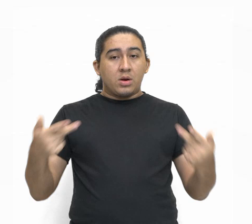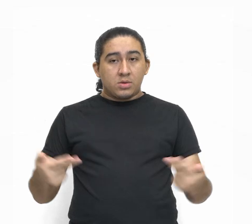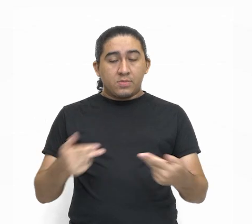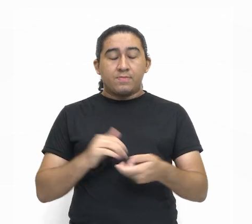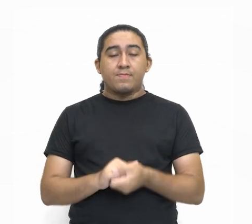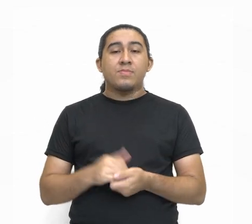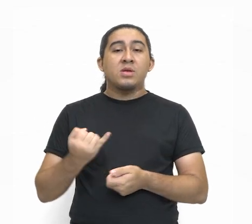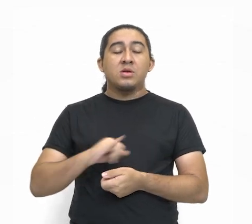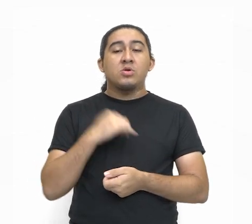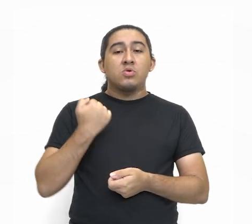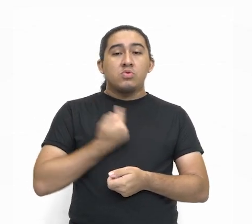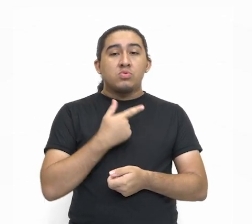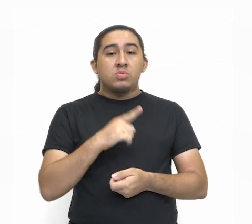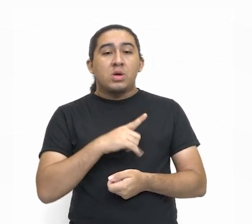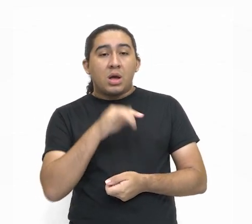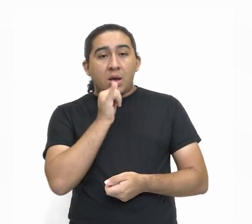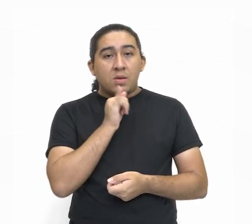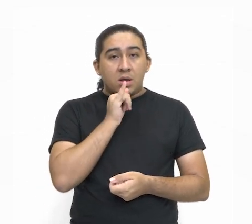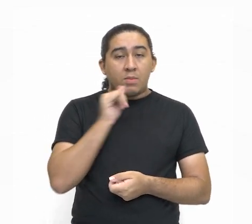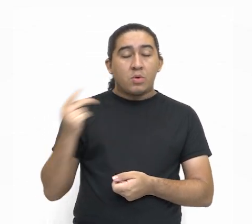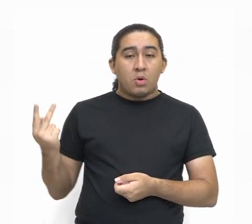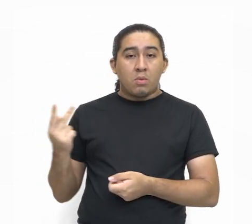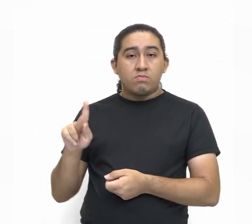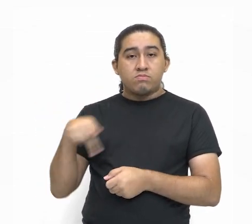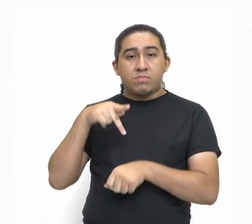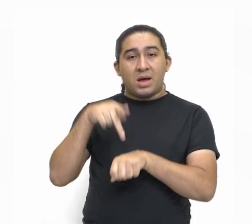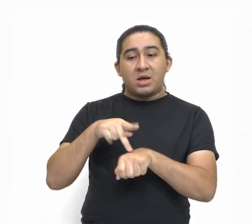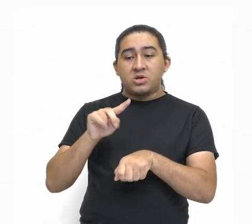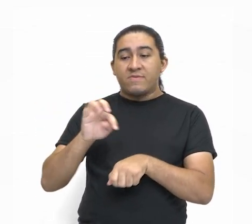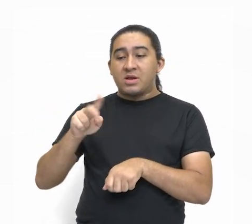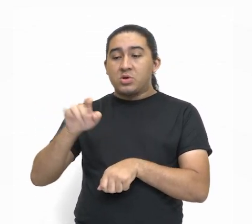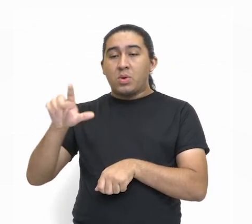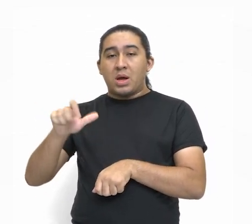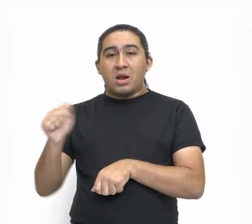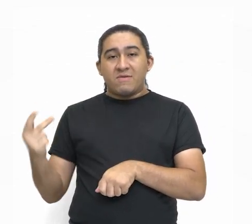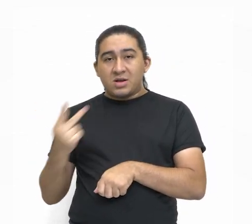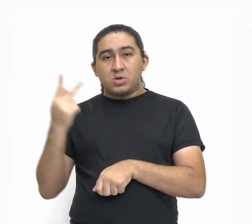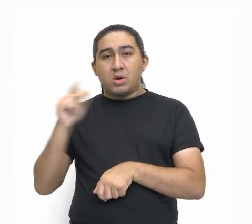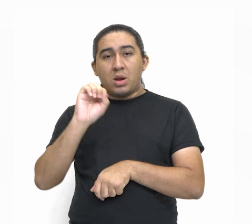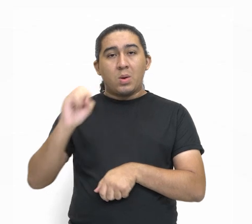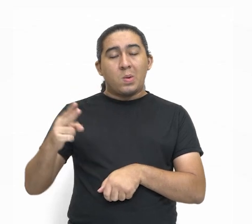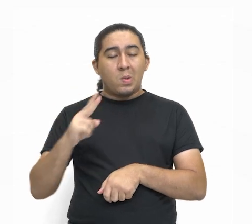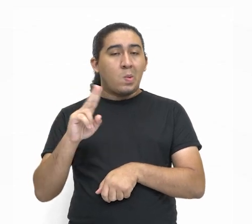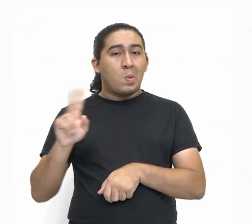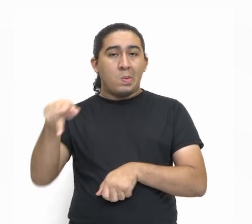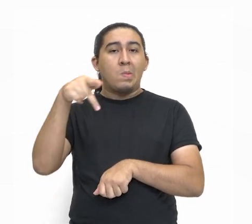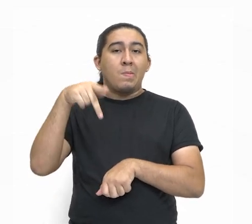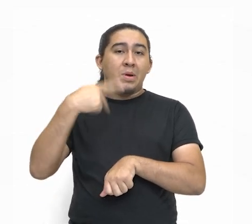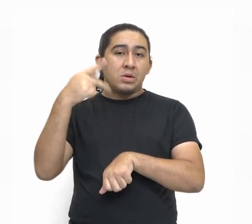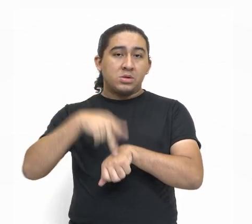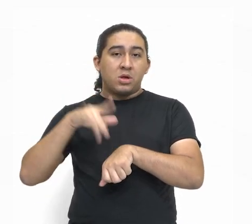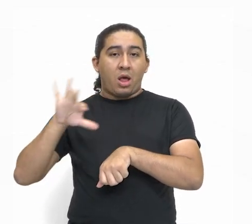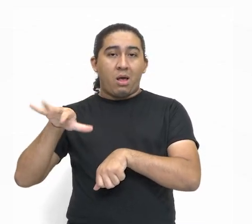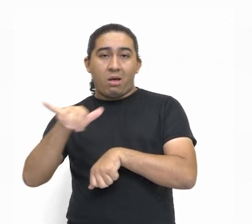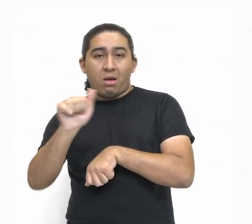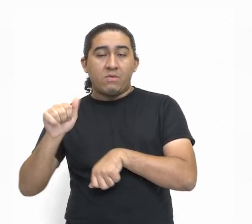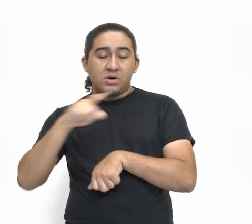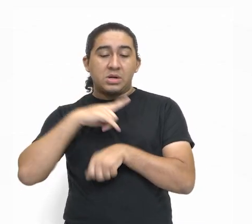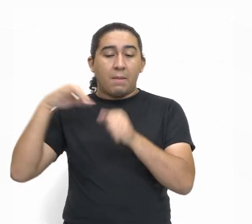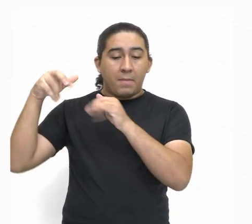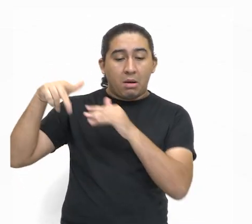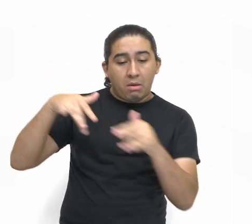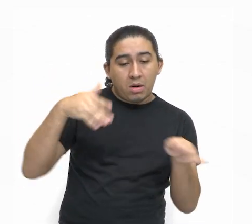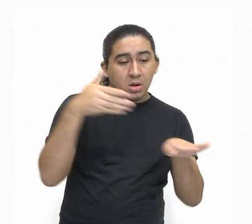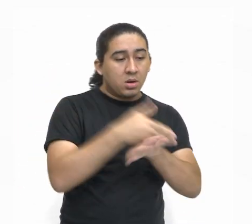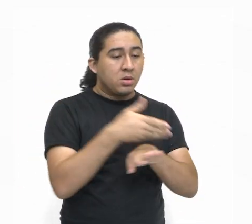Quando a gente acolhe aqui venezuelanos, haitianos, ou quando outro país acolhe brasileiros, isso tudo é